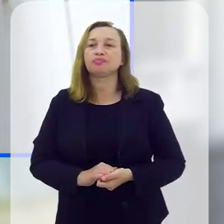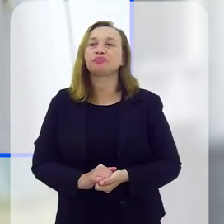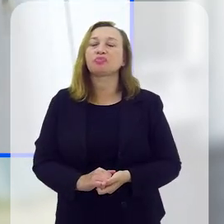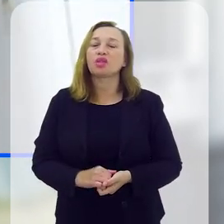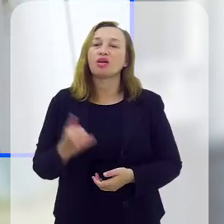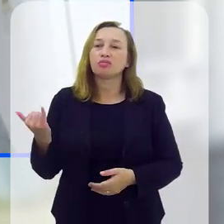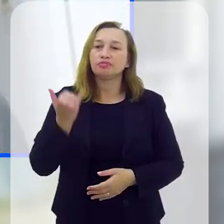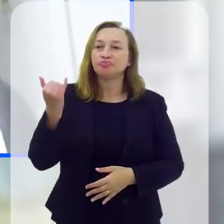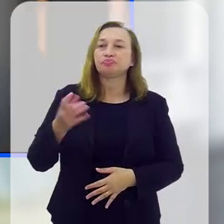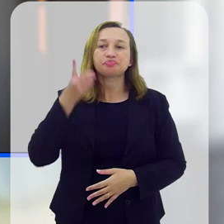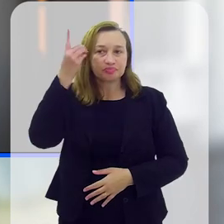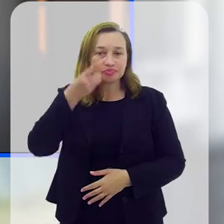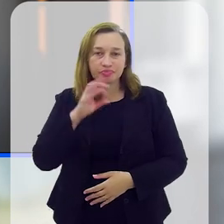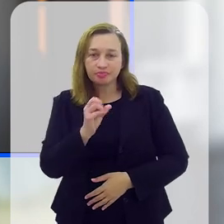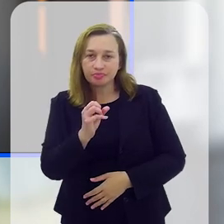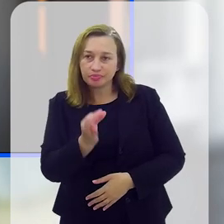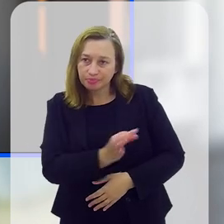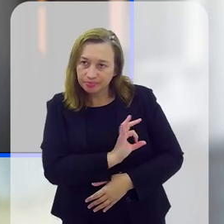Isso é muito importante.